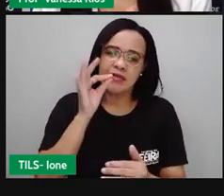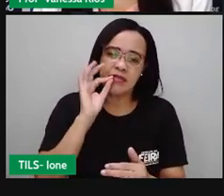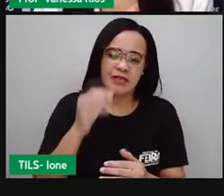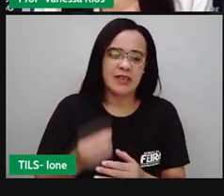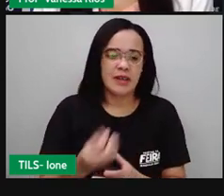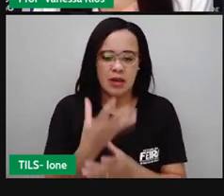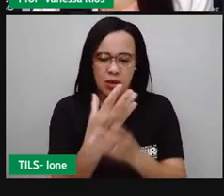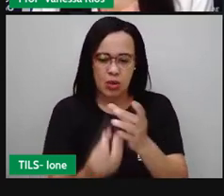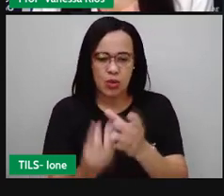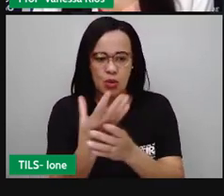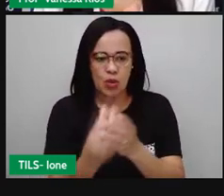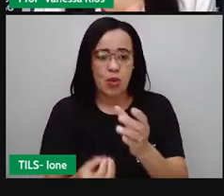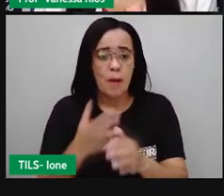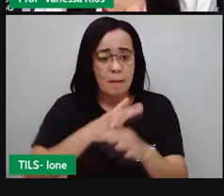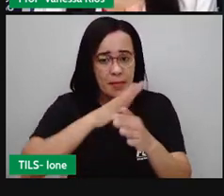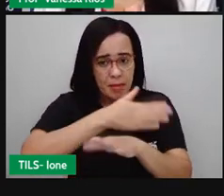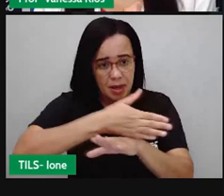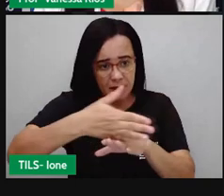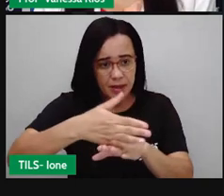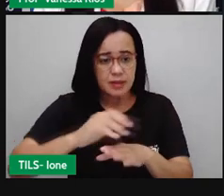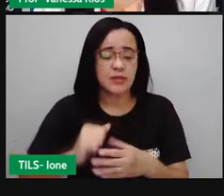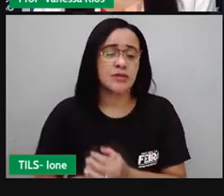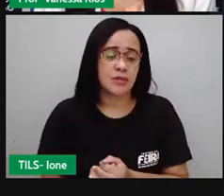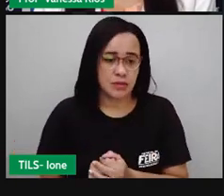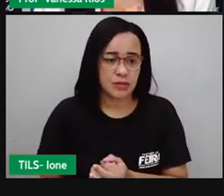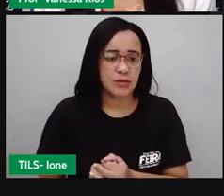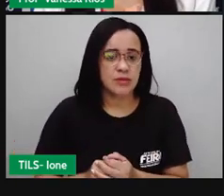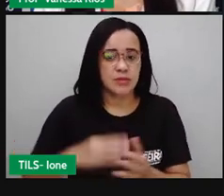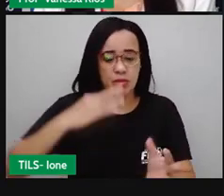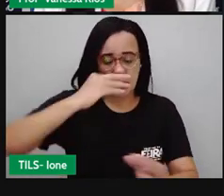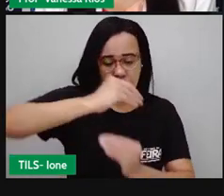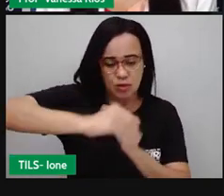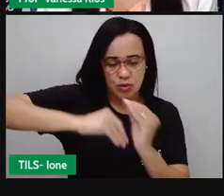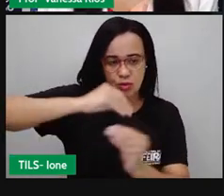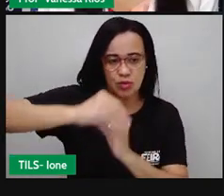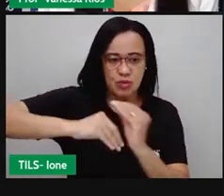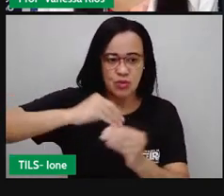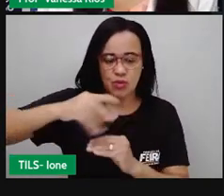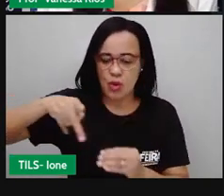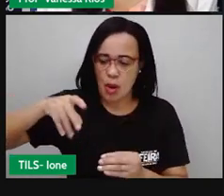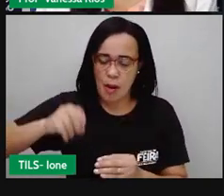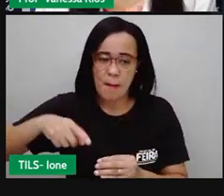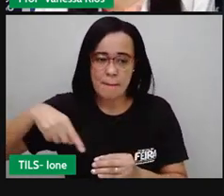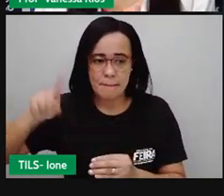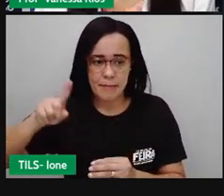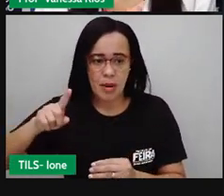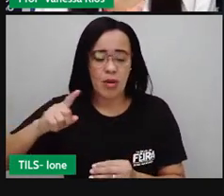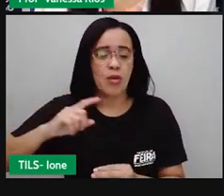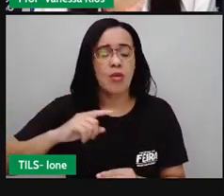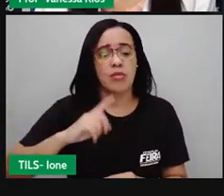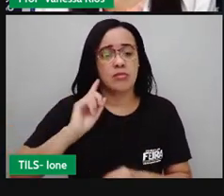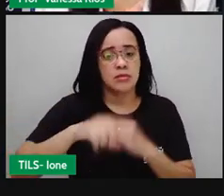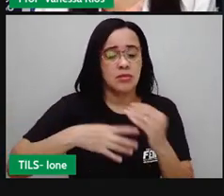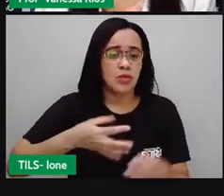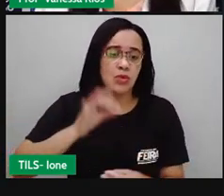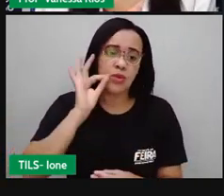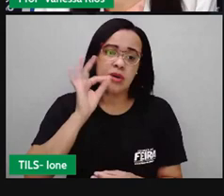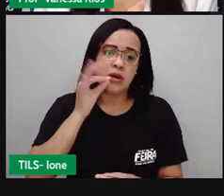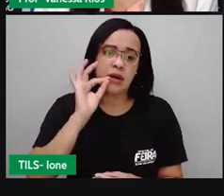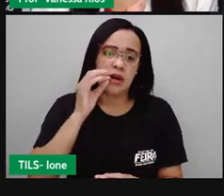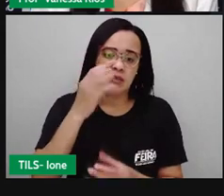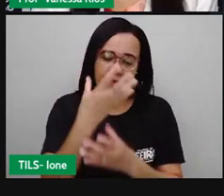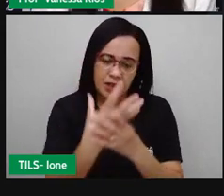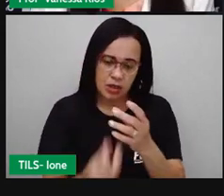filtro, não é? Para, na mistura da água com pó de café, se resultar depois no café já colado, sem esse pó